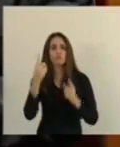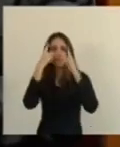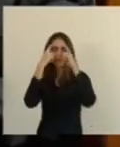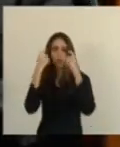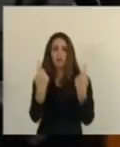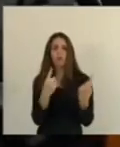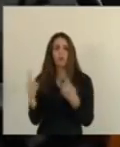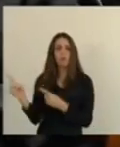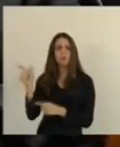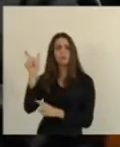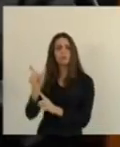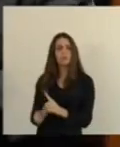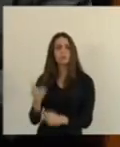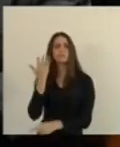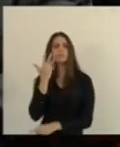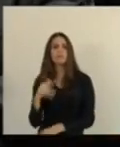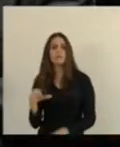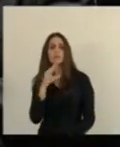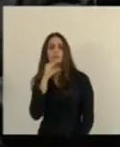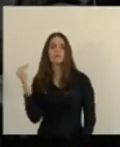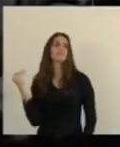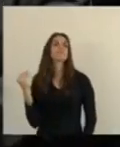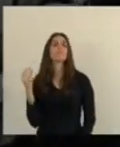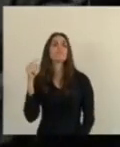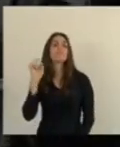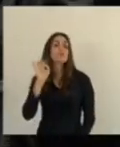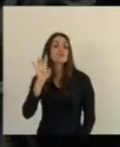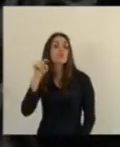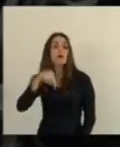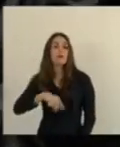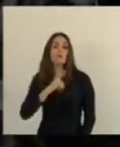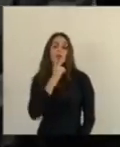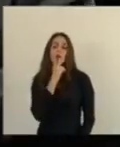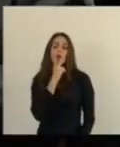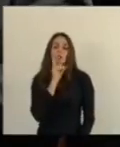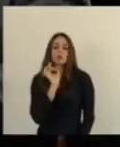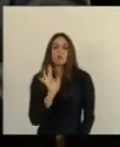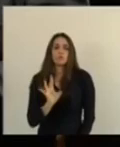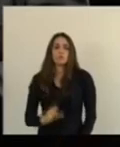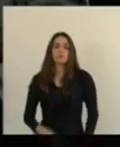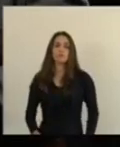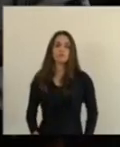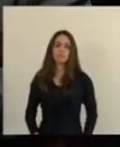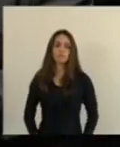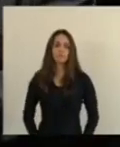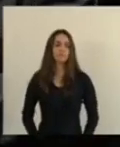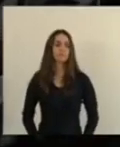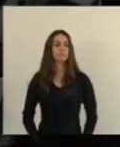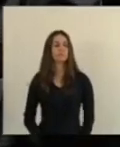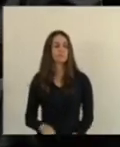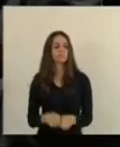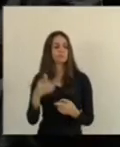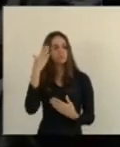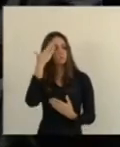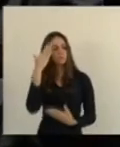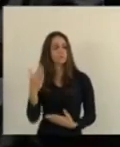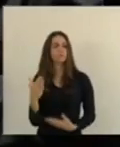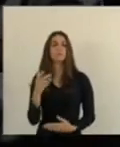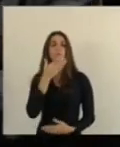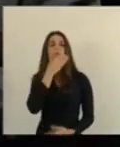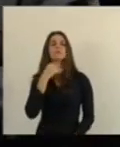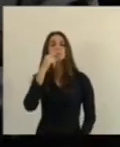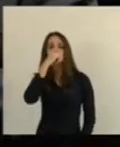crianças e adolescentes somente aqui na DPCA em Vitória. Então, quero agradecer também o meu vice-presidente, capitão